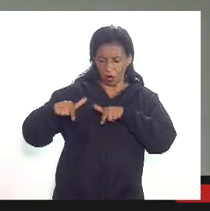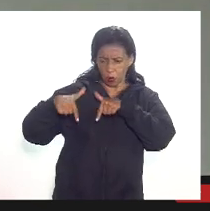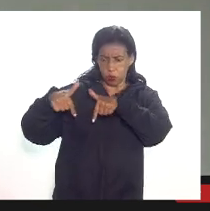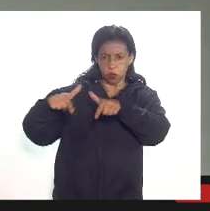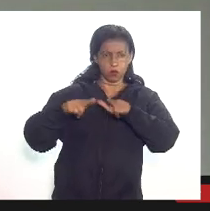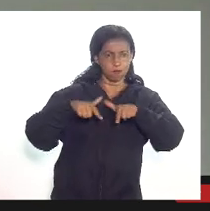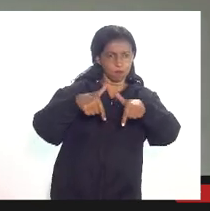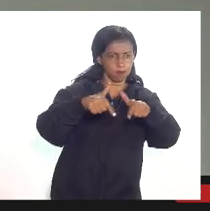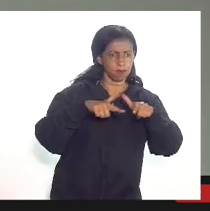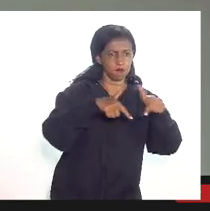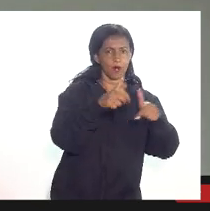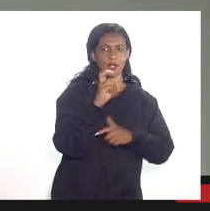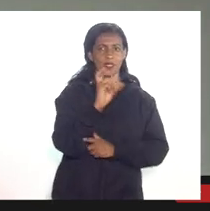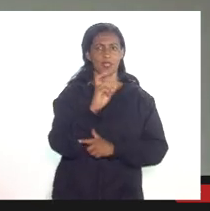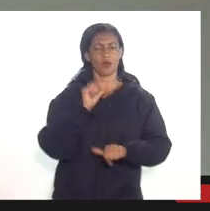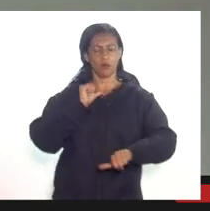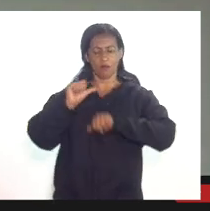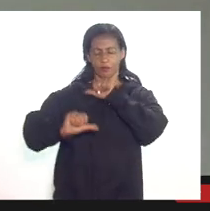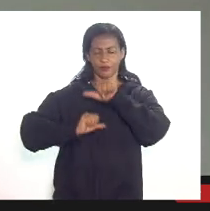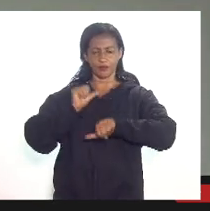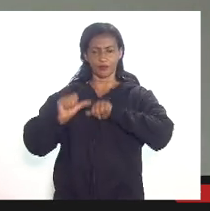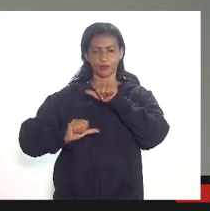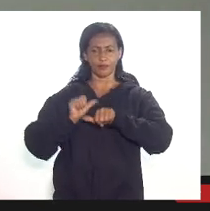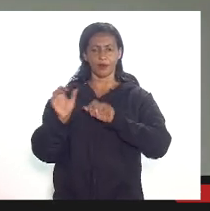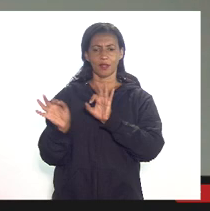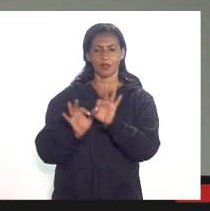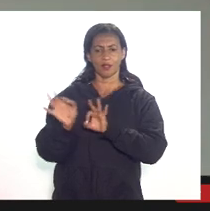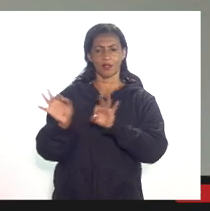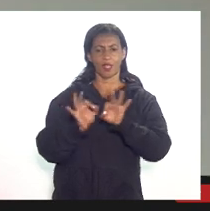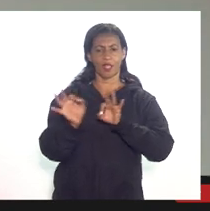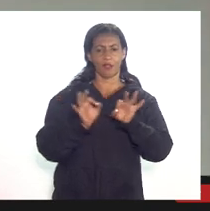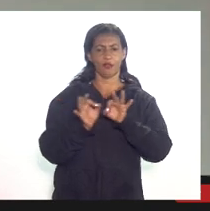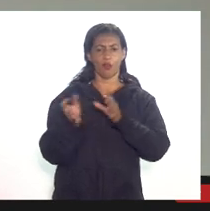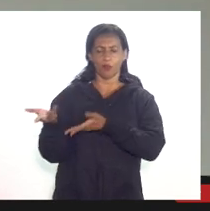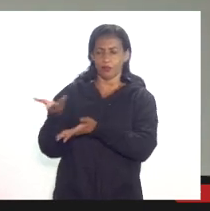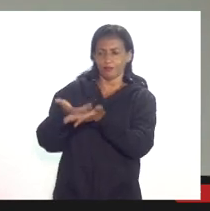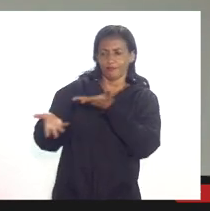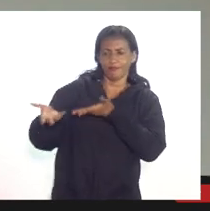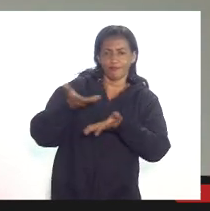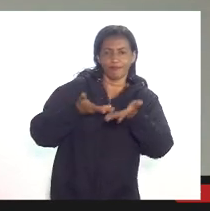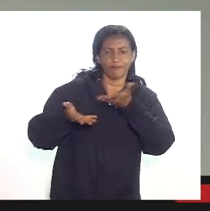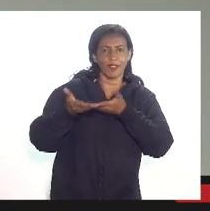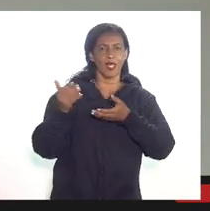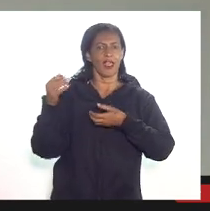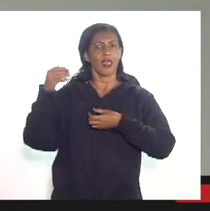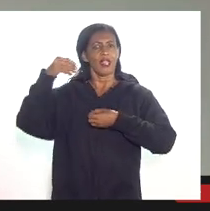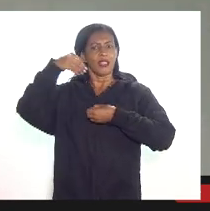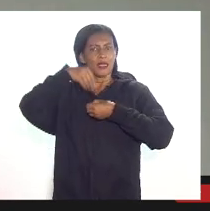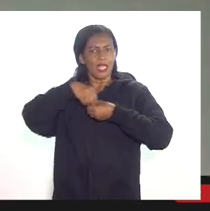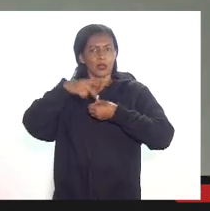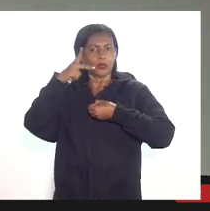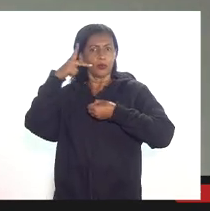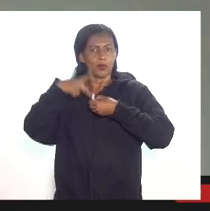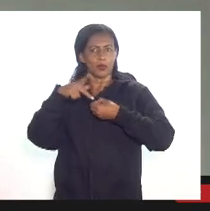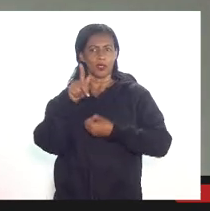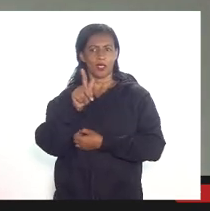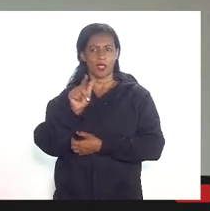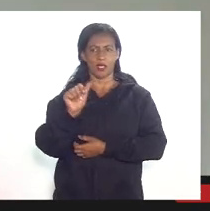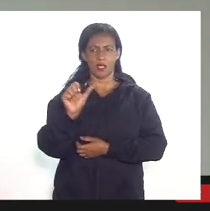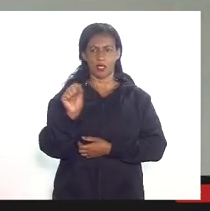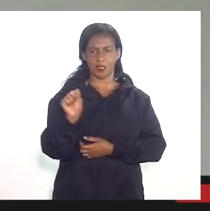definitivamente vão mudar a forma de se relacionar com o fisco na área de petróleo e gás, cumprindo